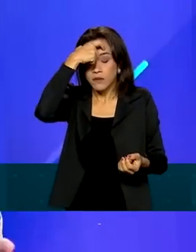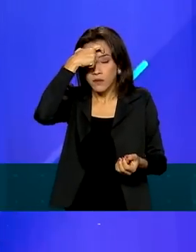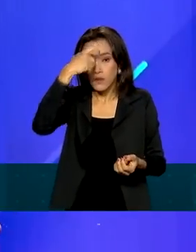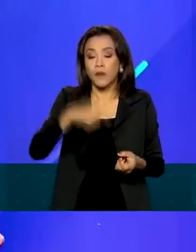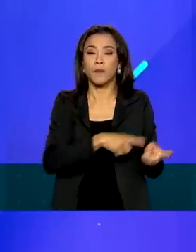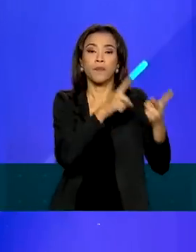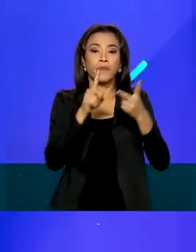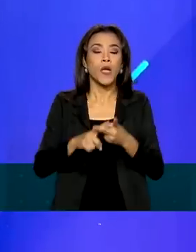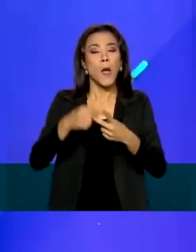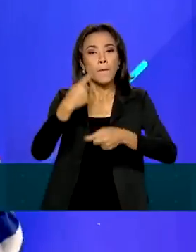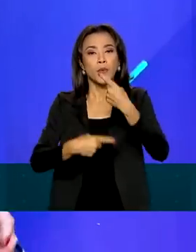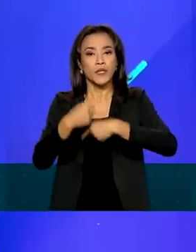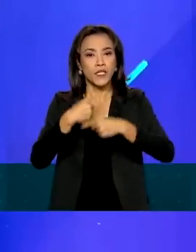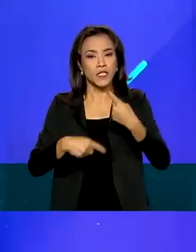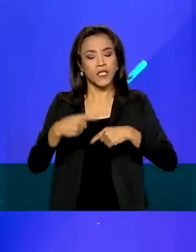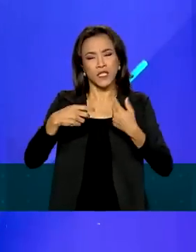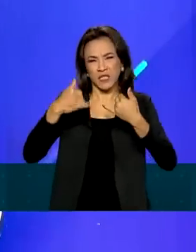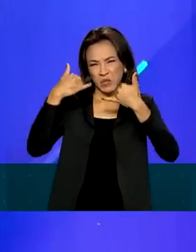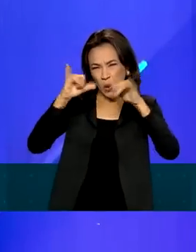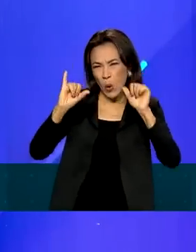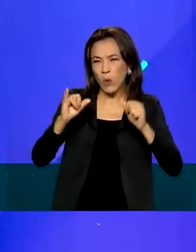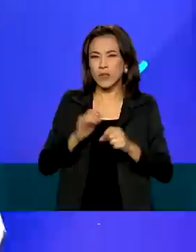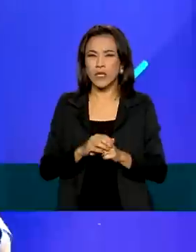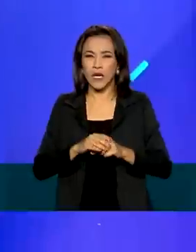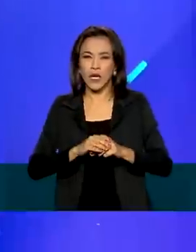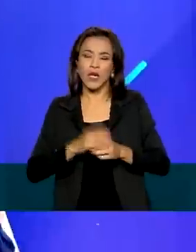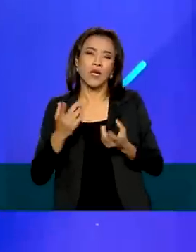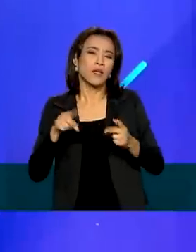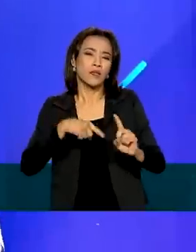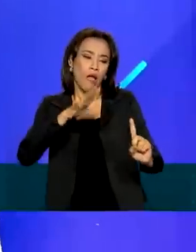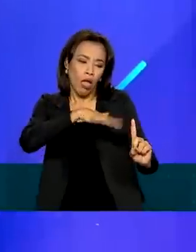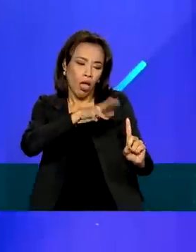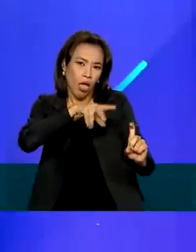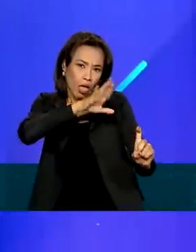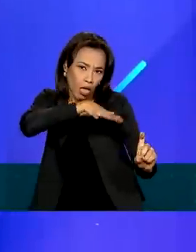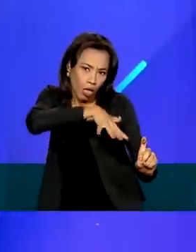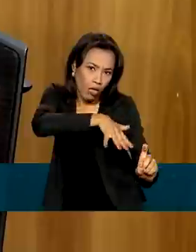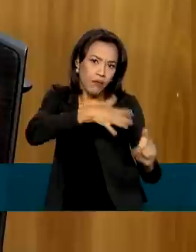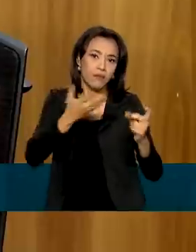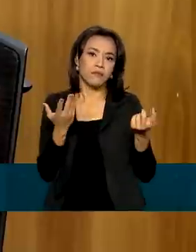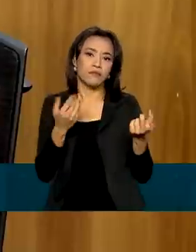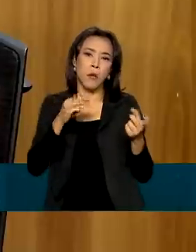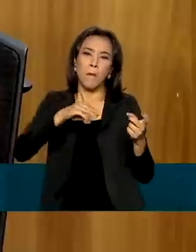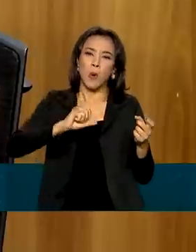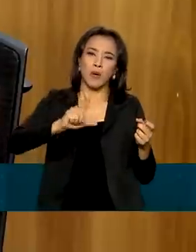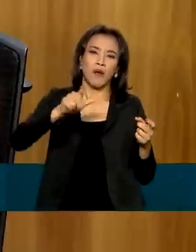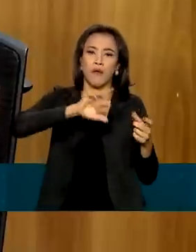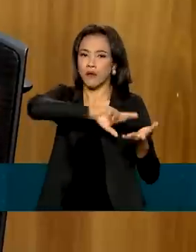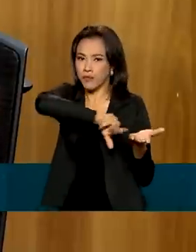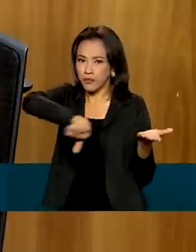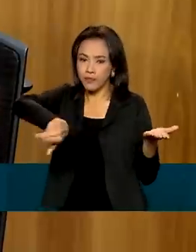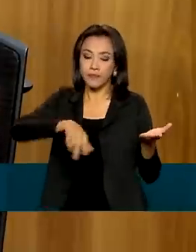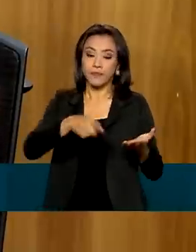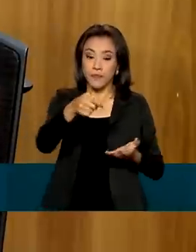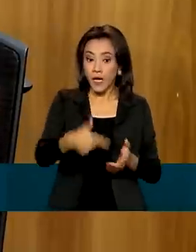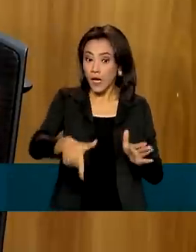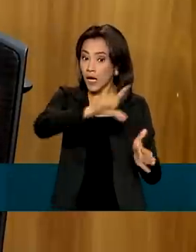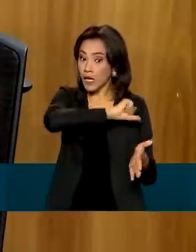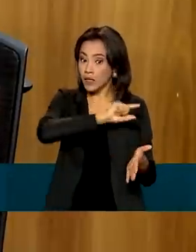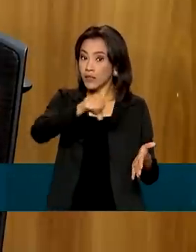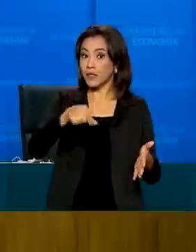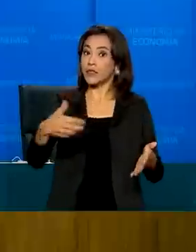políticas de prevenção de combate a assédio sexual, moral e qualquer que seja. Antes de assumir a presidência da Caixa,